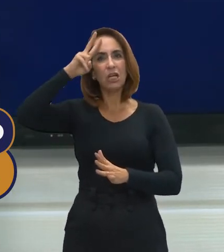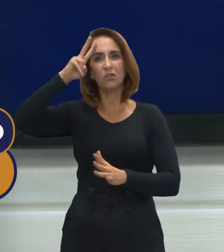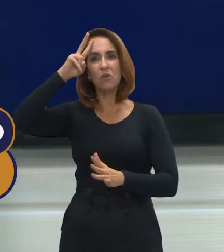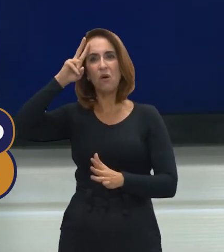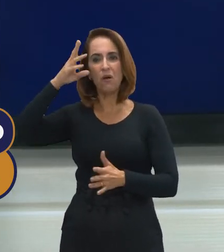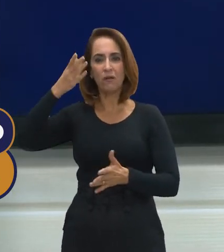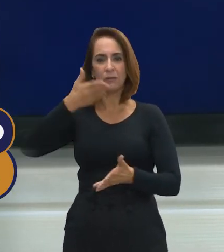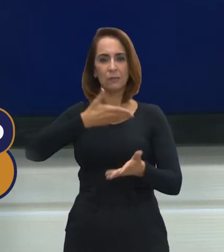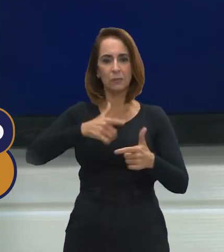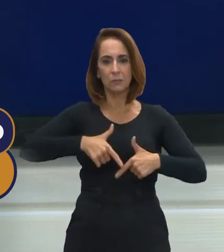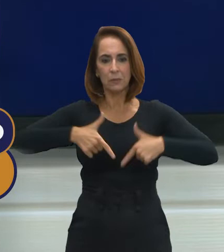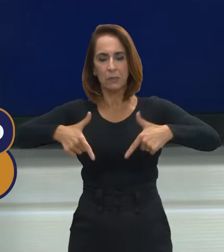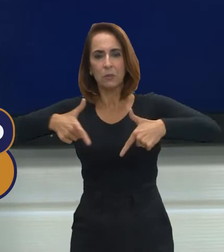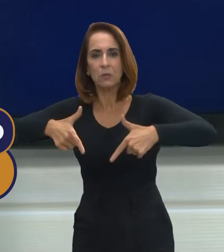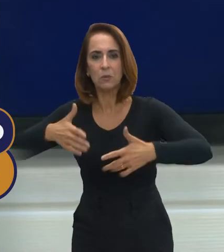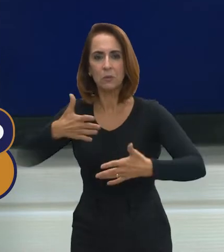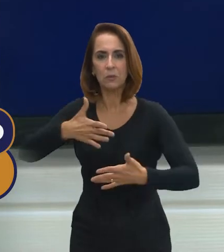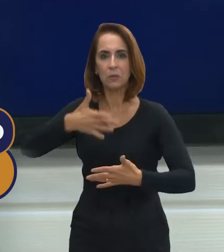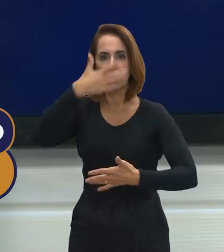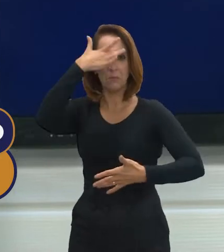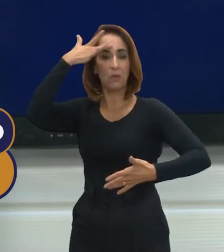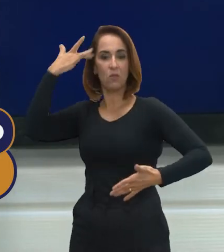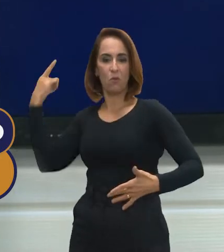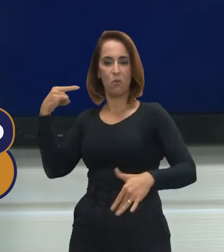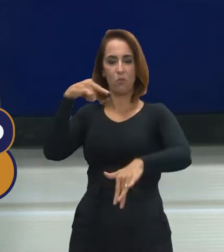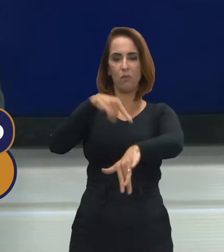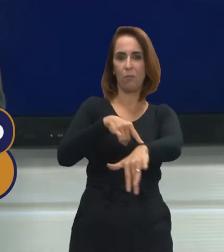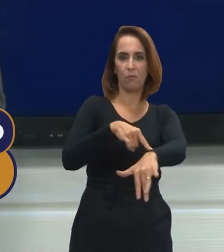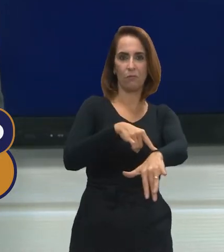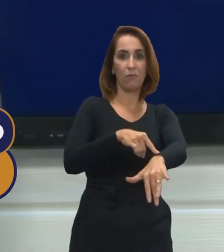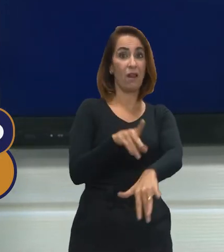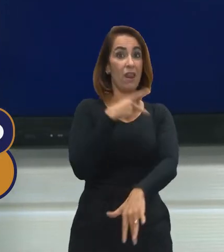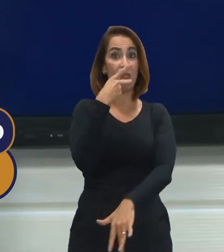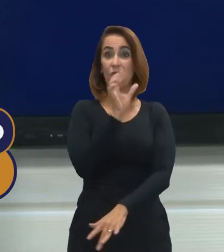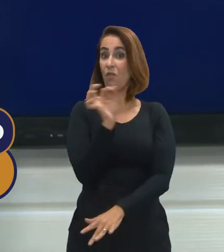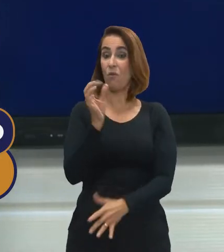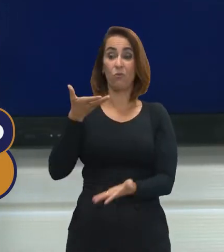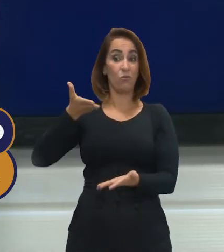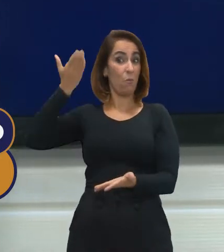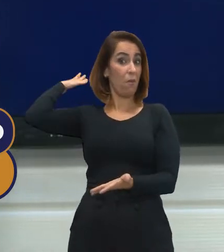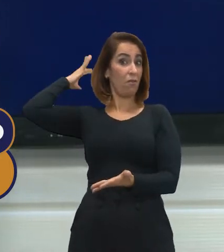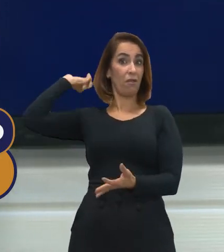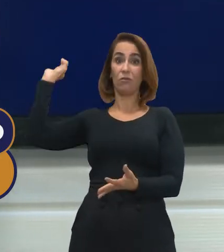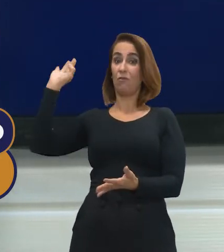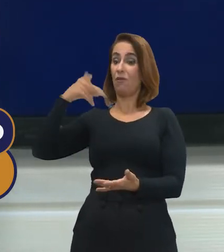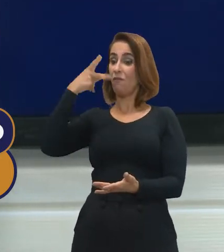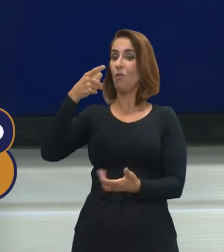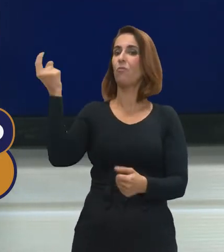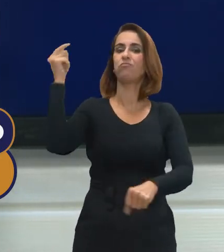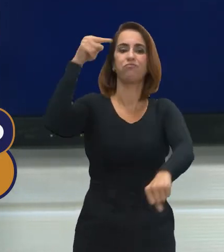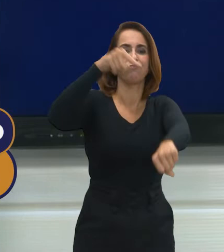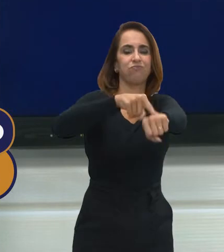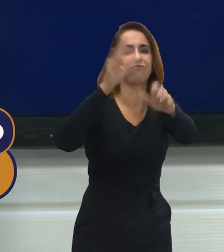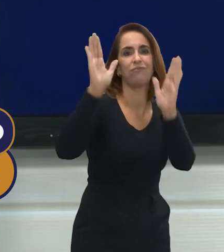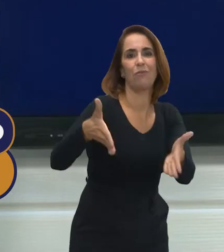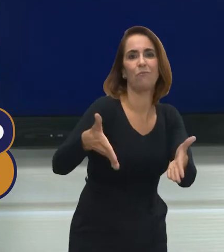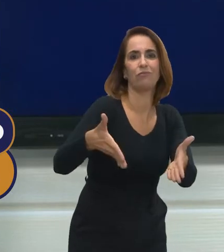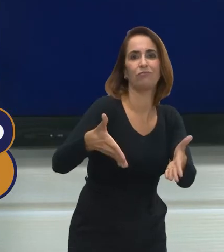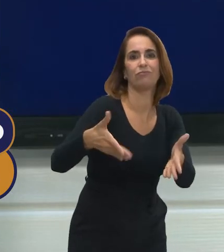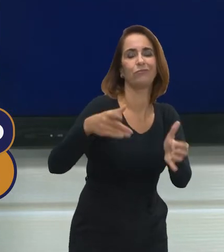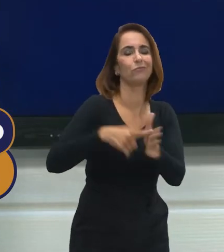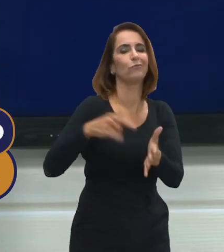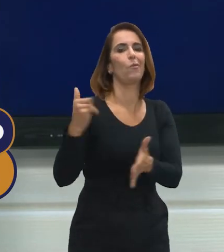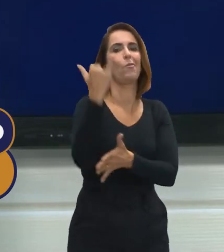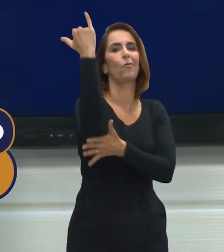ações dos seres humanos no tempo. Vejam bem que ele não falou no passado, no tempo. Isso é muito